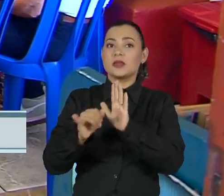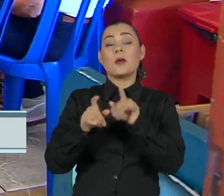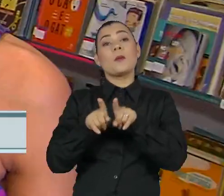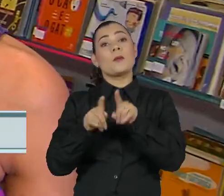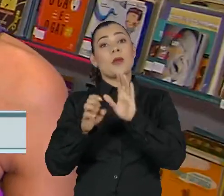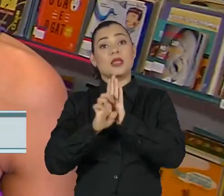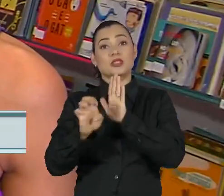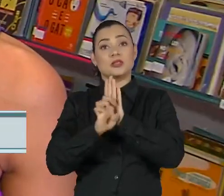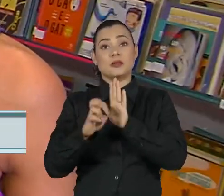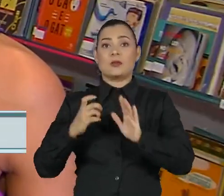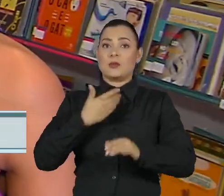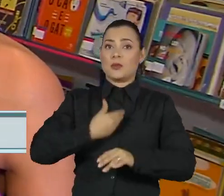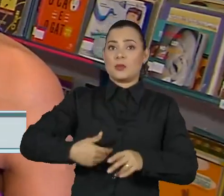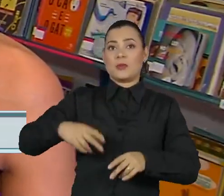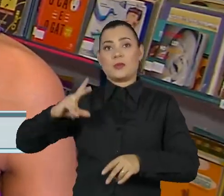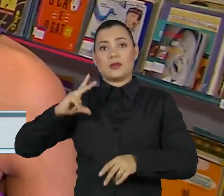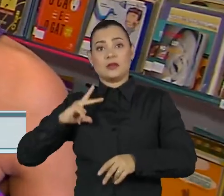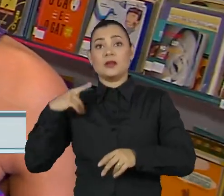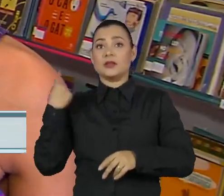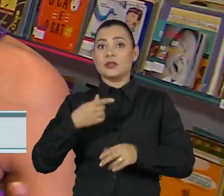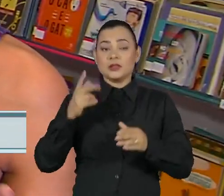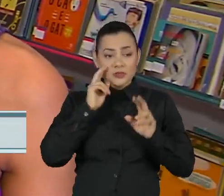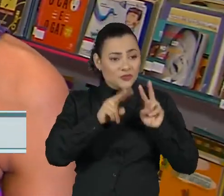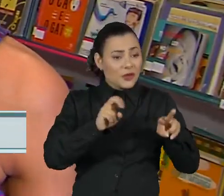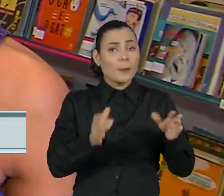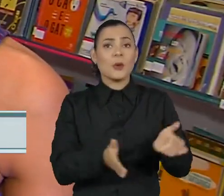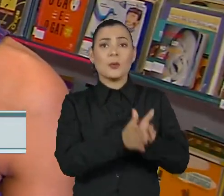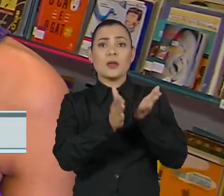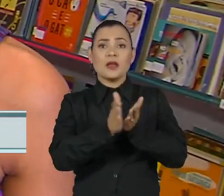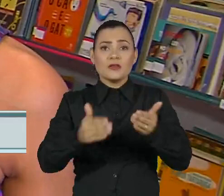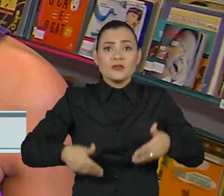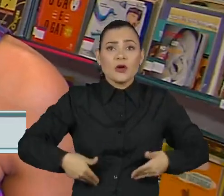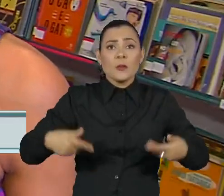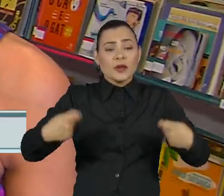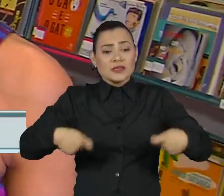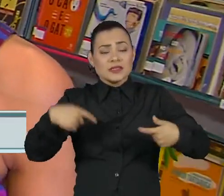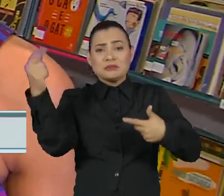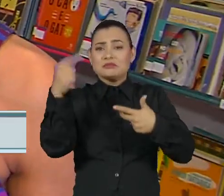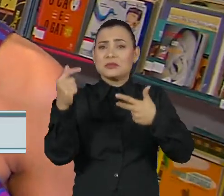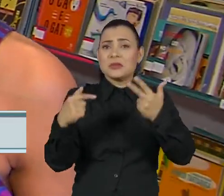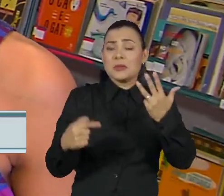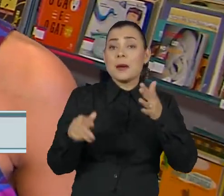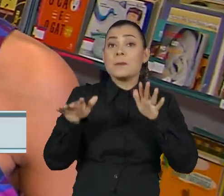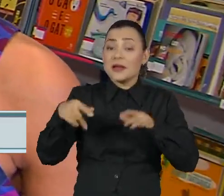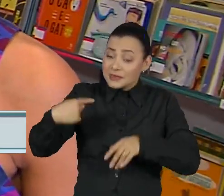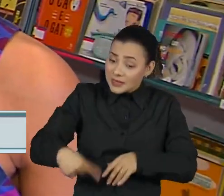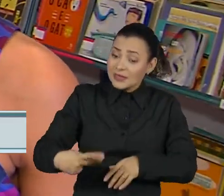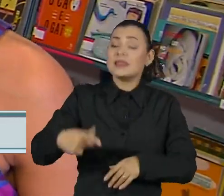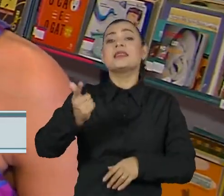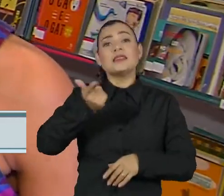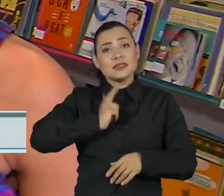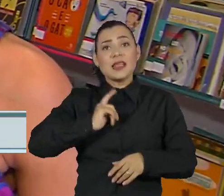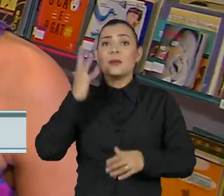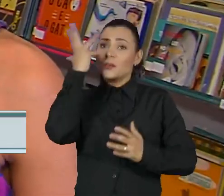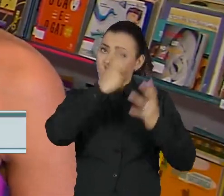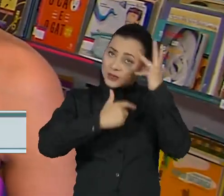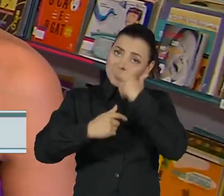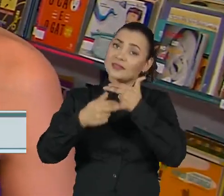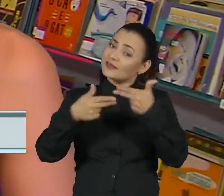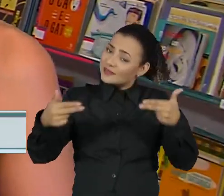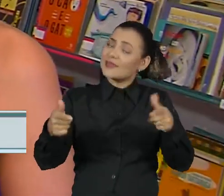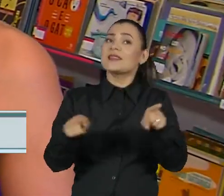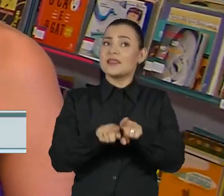privados. Ver para a periferia, a gente olha para a pobreza, a gente vai olhar para a fome, para a necessidade, só que aqui também existem belezas.